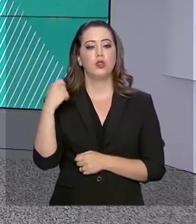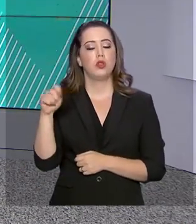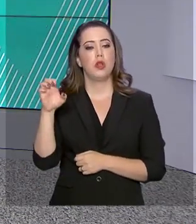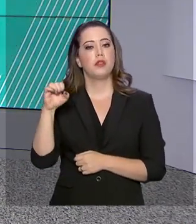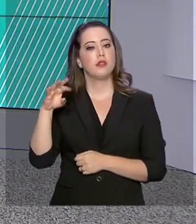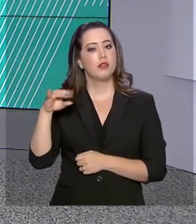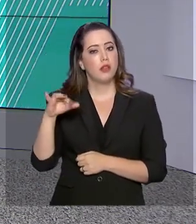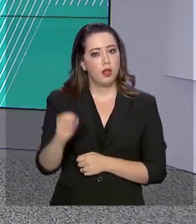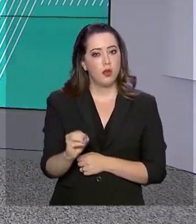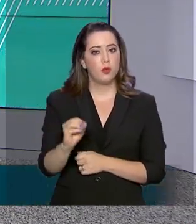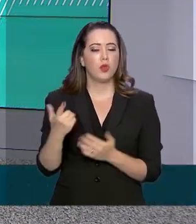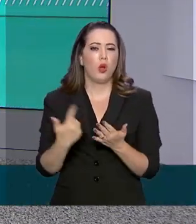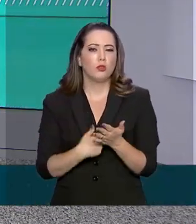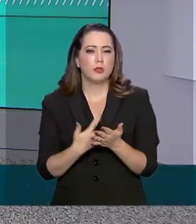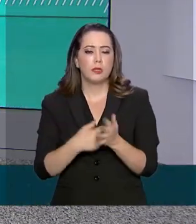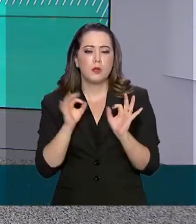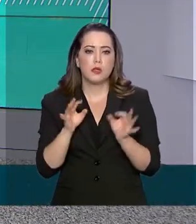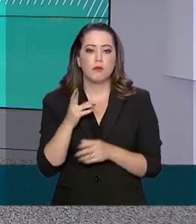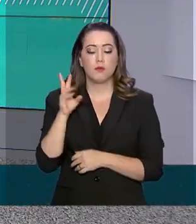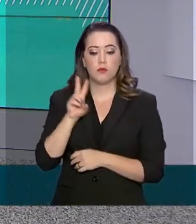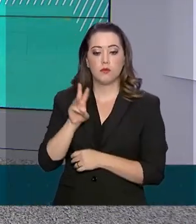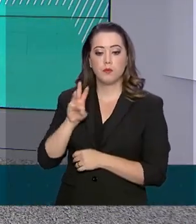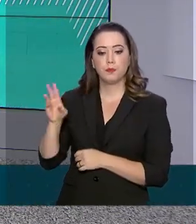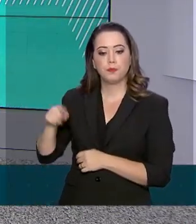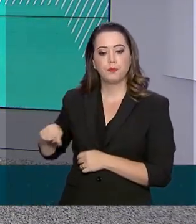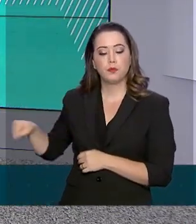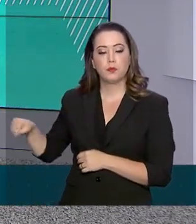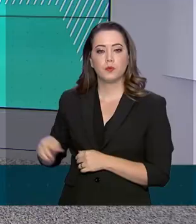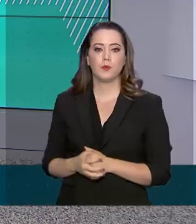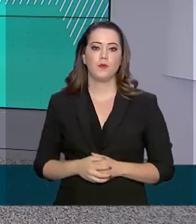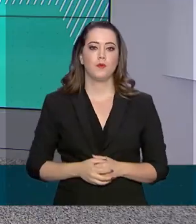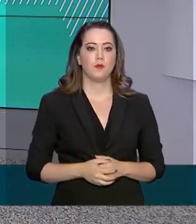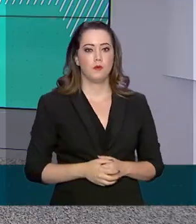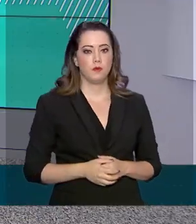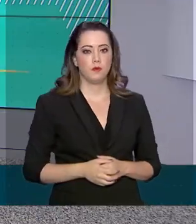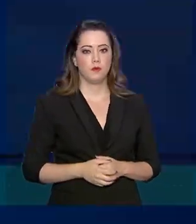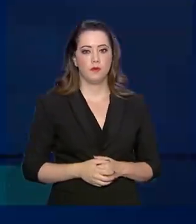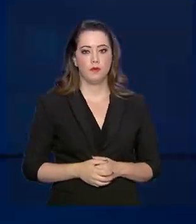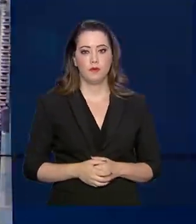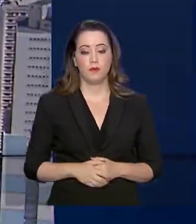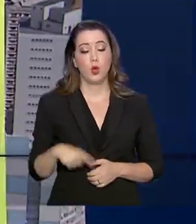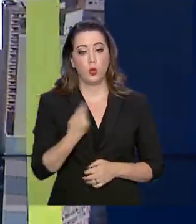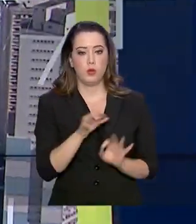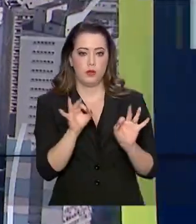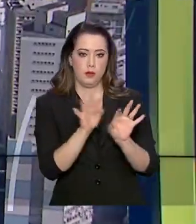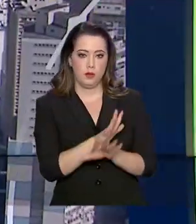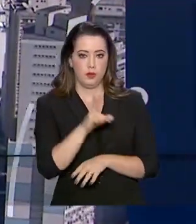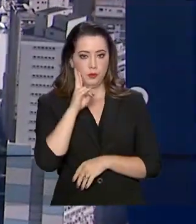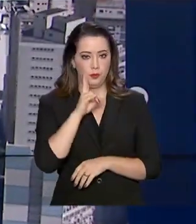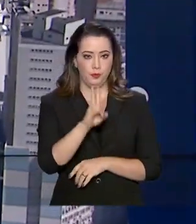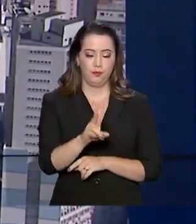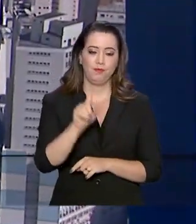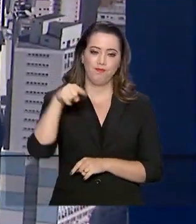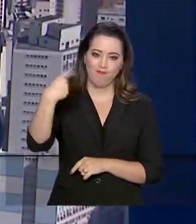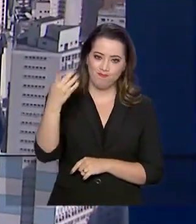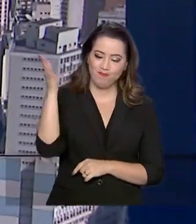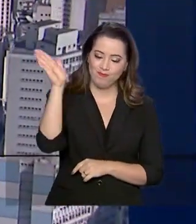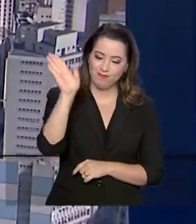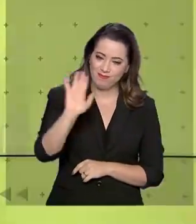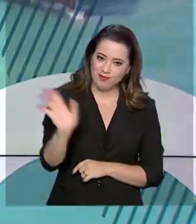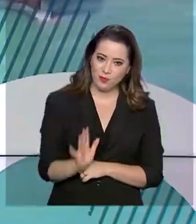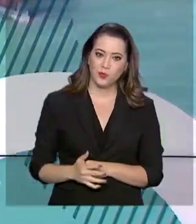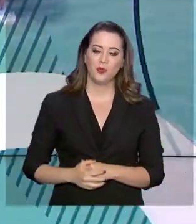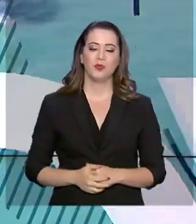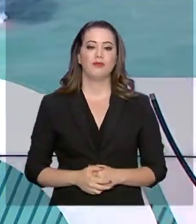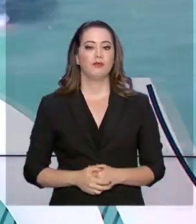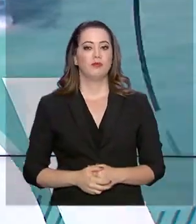de Esteio. O calendário completo você confere no site do Ministério da Justiça. E o governo agora fica por aqui. Nos vemos na próxima